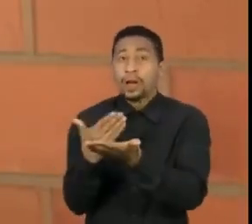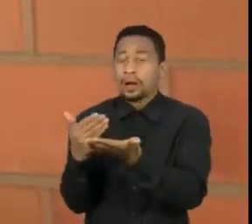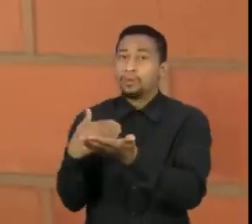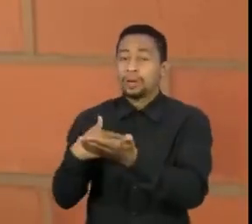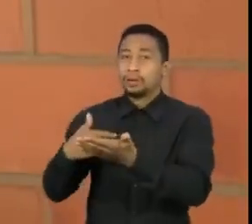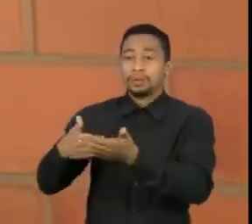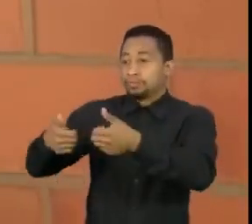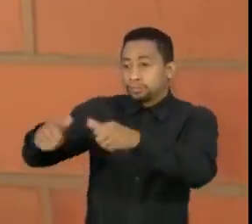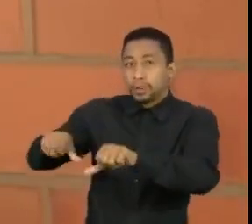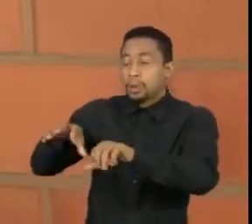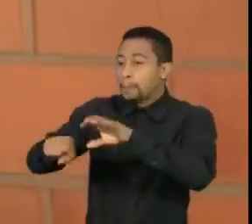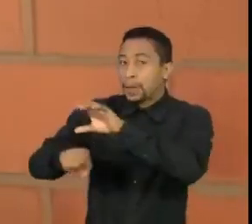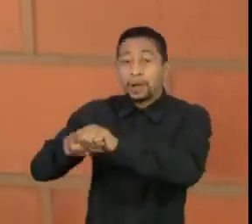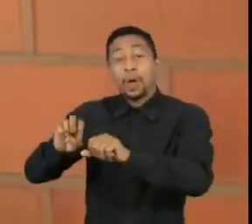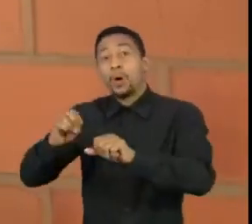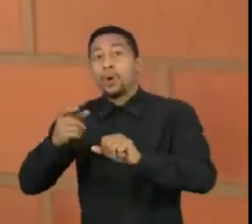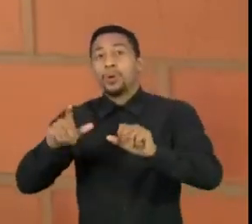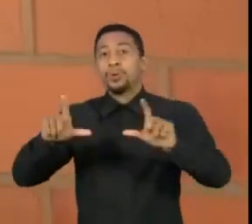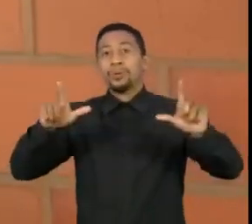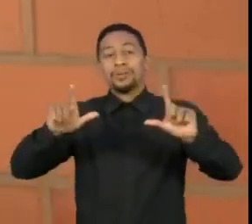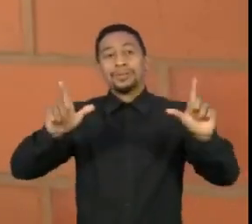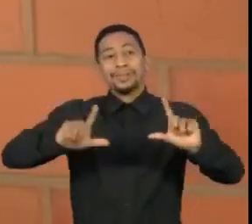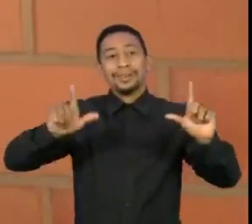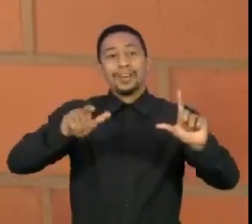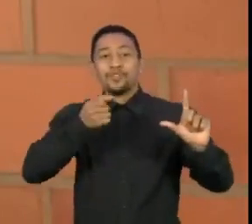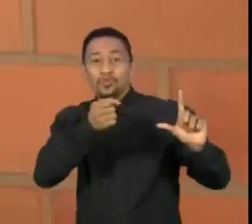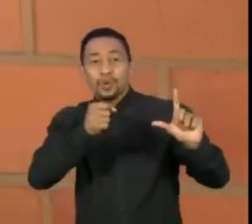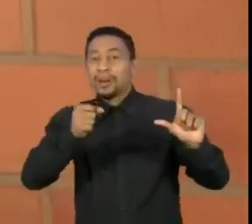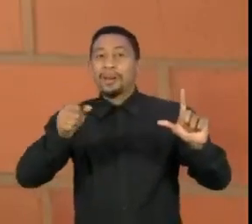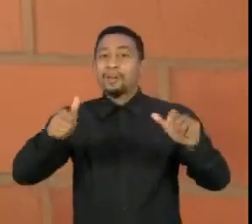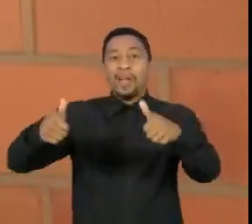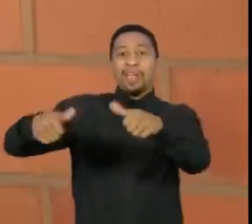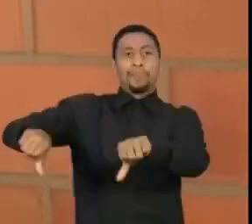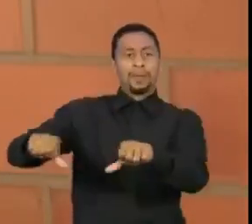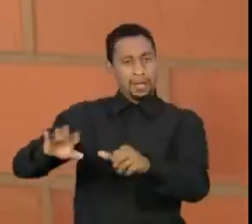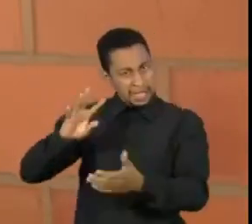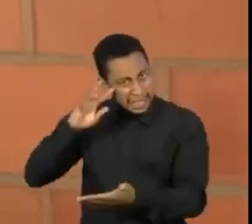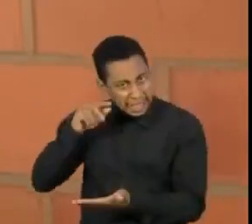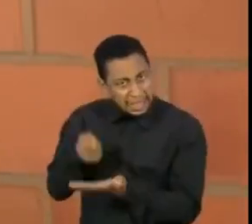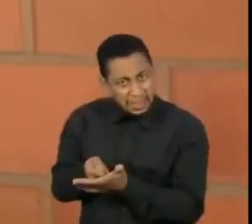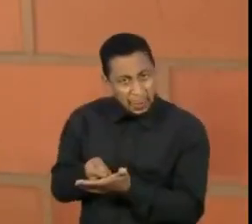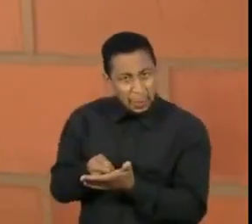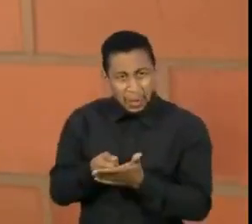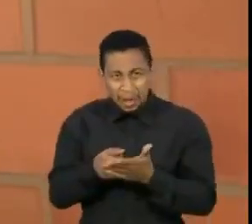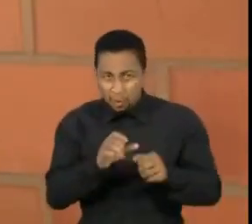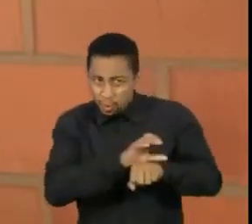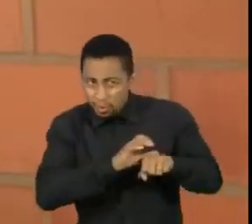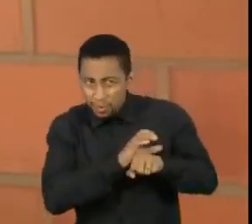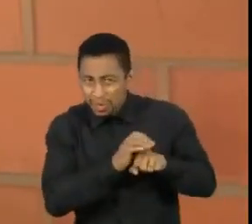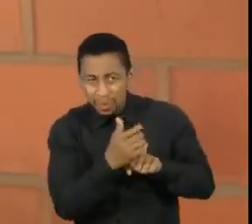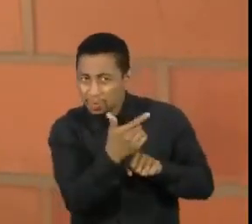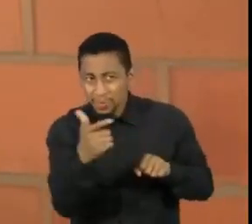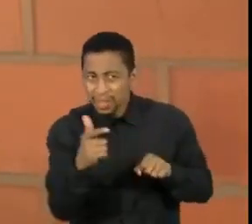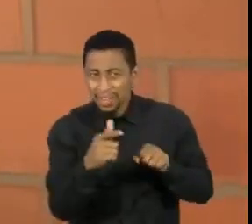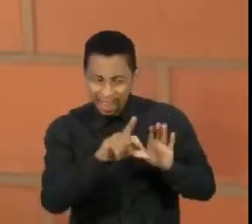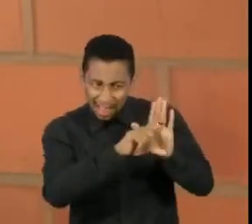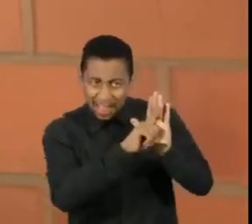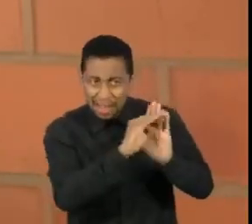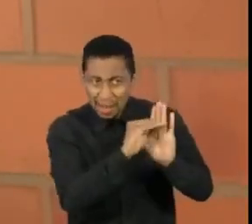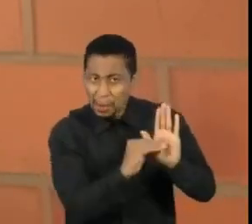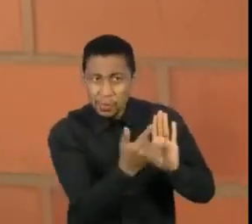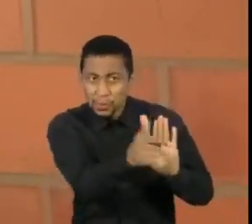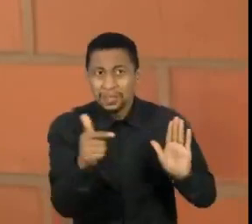um telejornal de ser transmitido. Uma decisão como essa, sem amparo na Constituição e na legislação, constitui